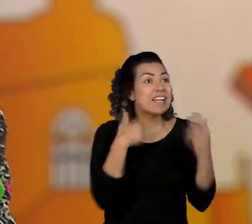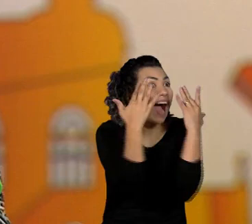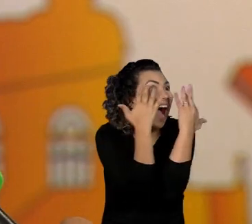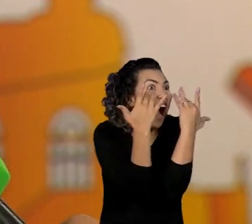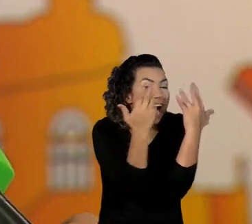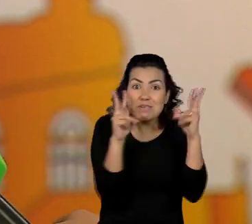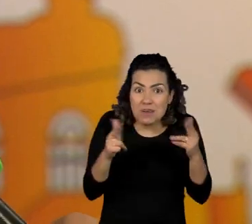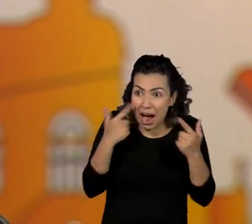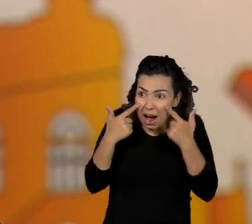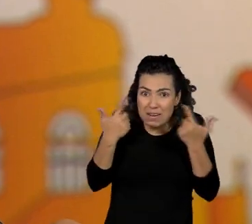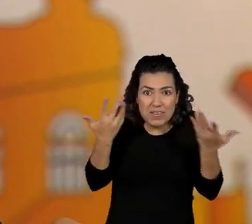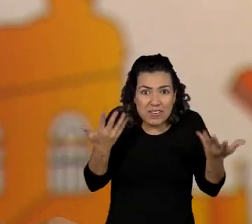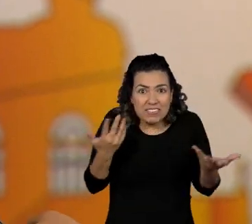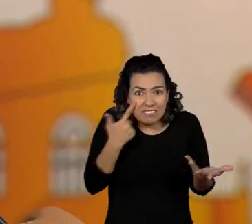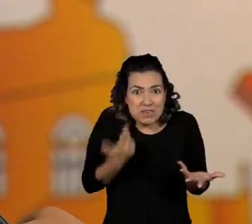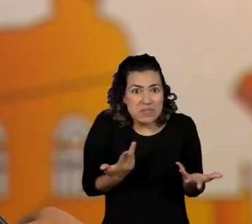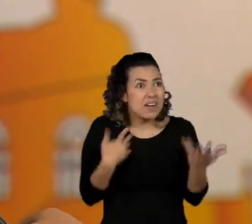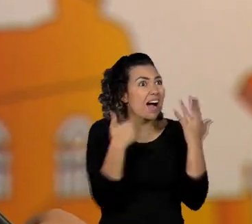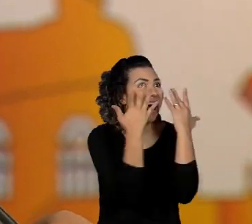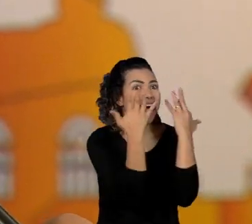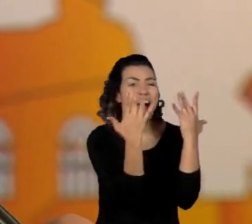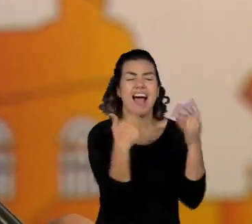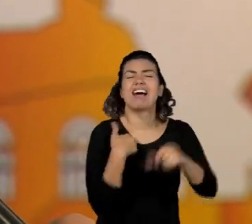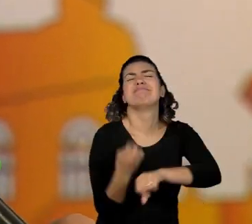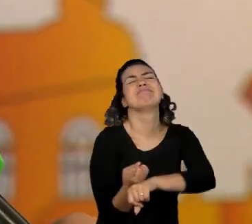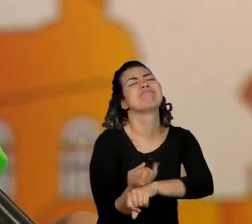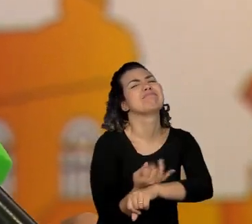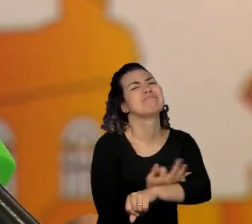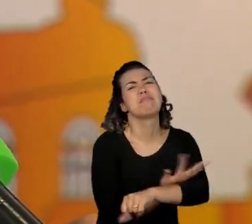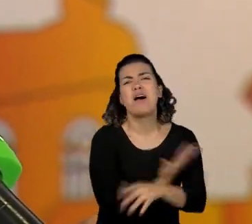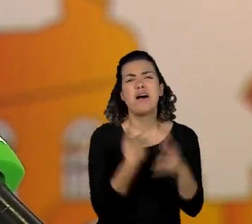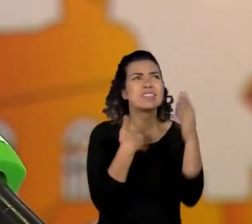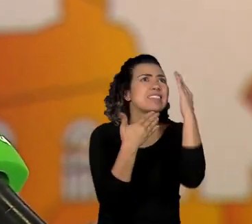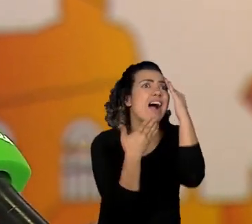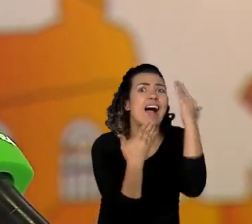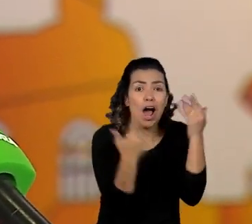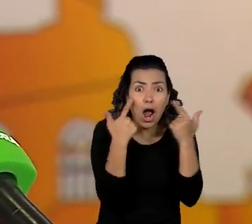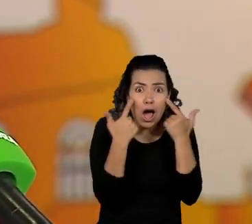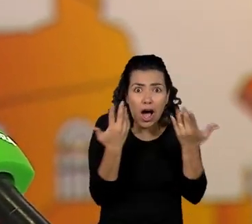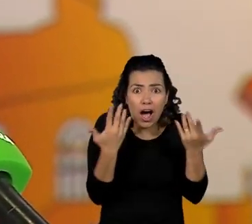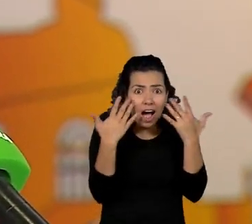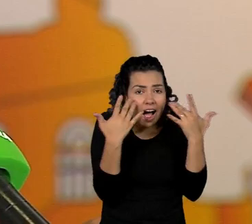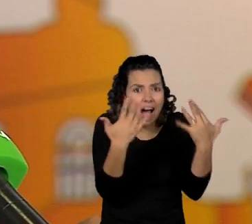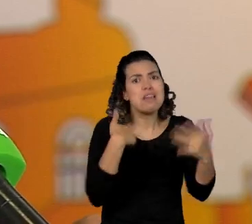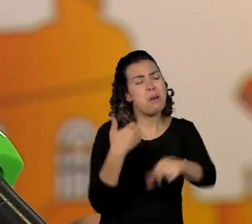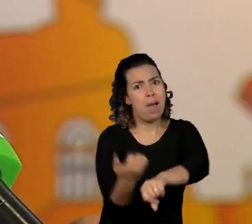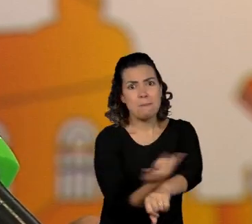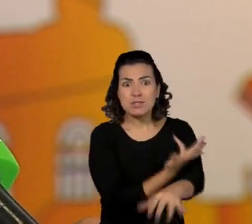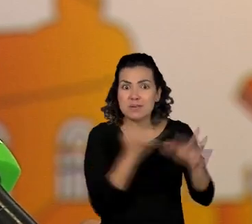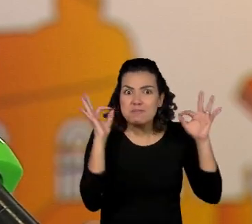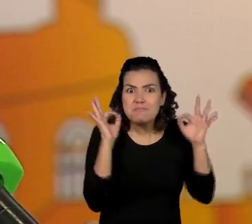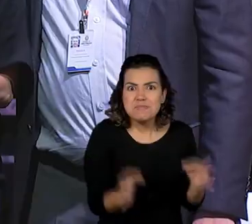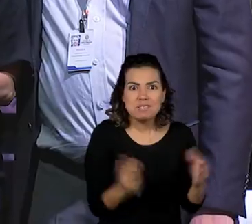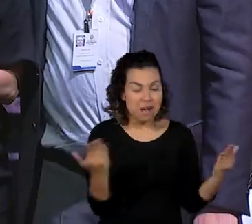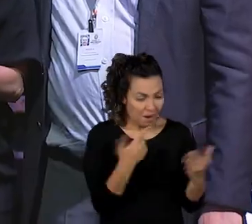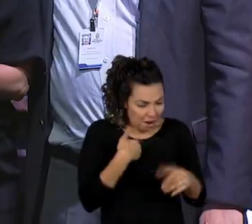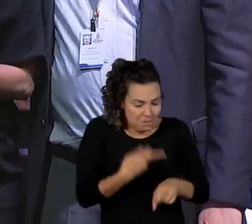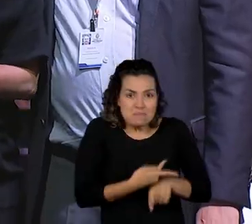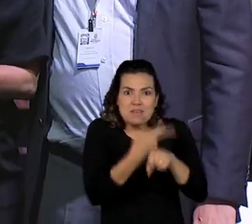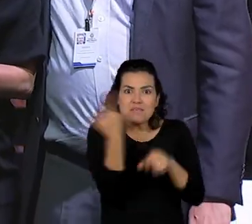agora. Então é muito emocionante, muito gratificante. E eu fiquei muito emocionada com essa homenagem.